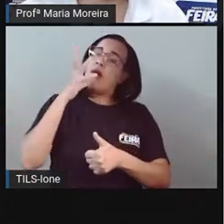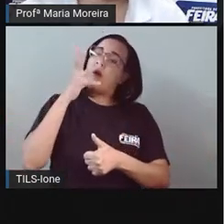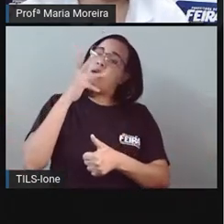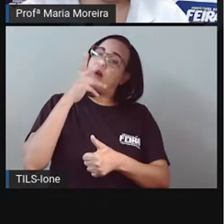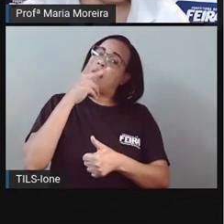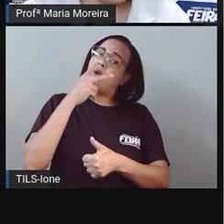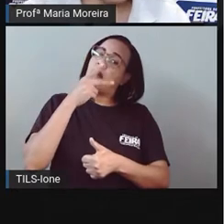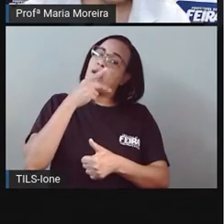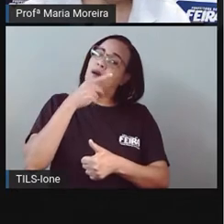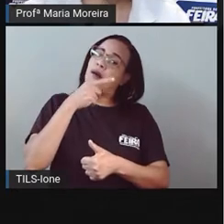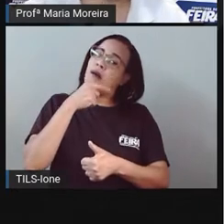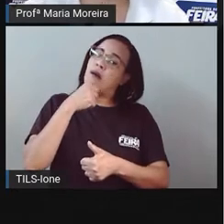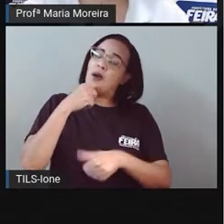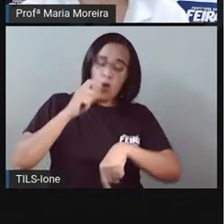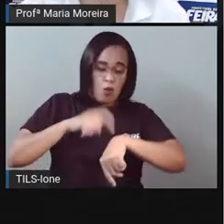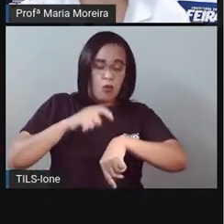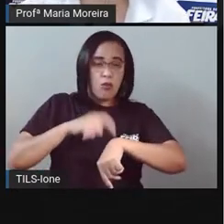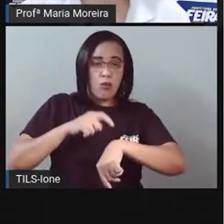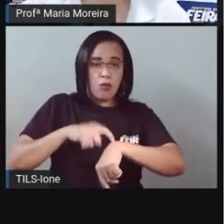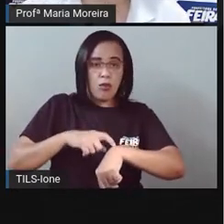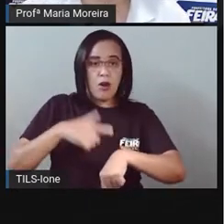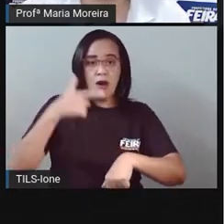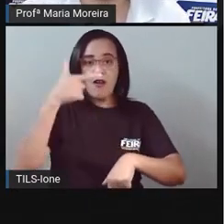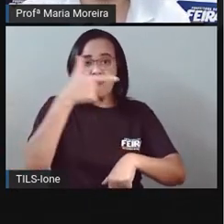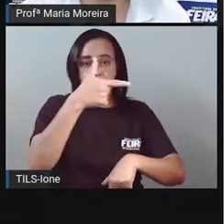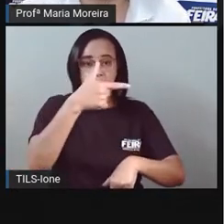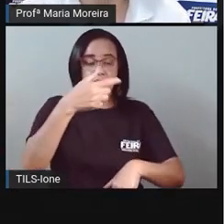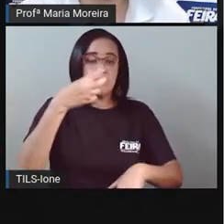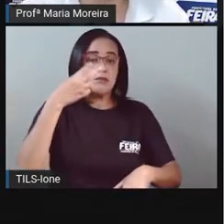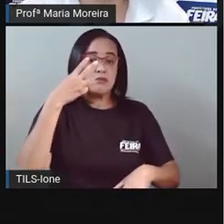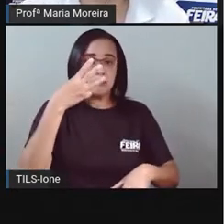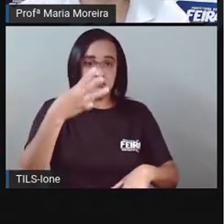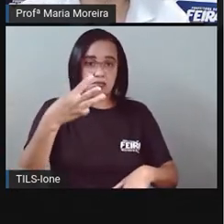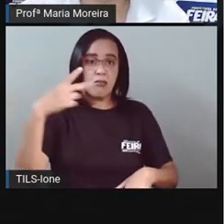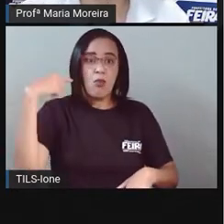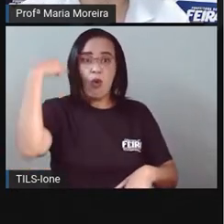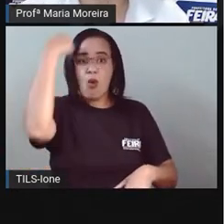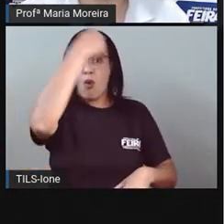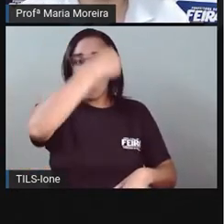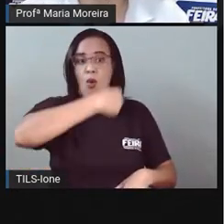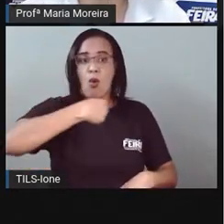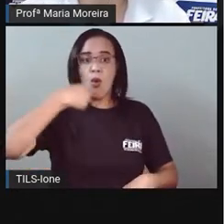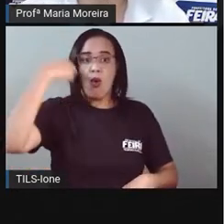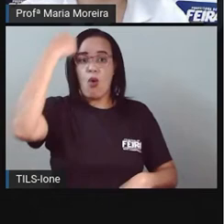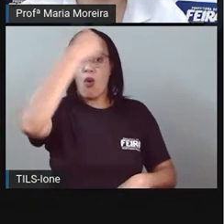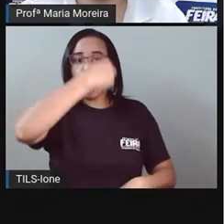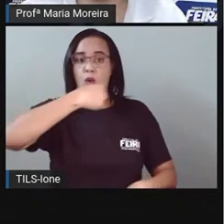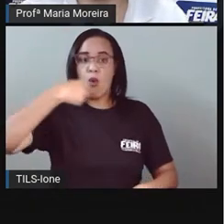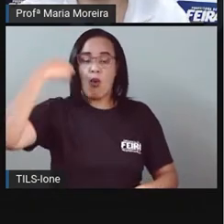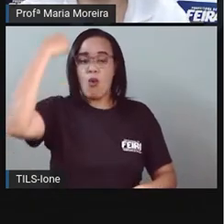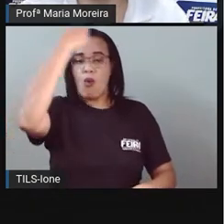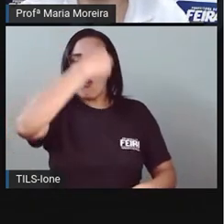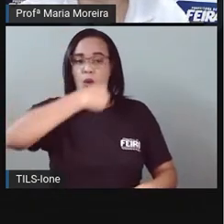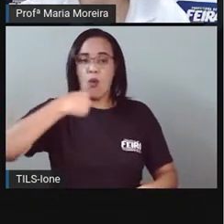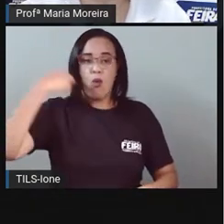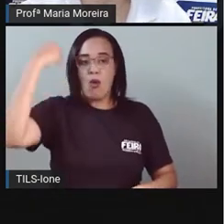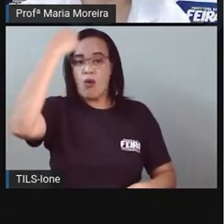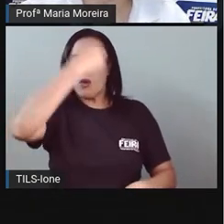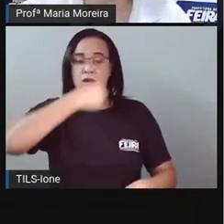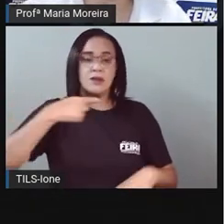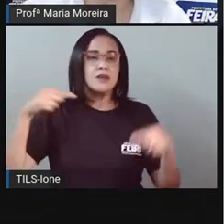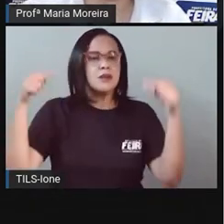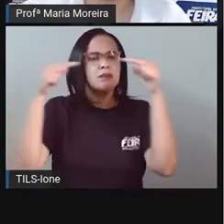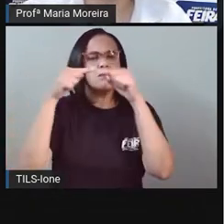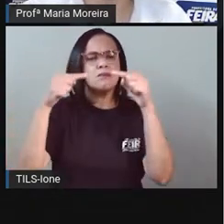56 minutos, ou seja, um dia. Que é isso, ó, que é por causa da rotação, então, que